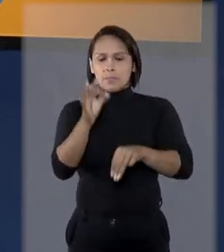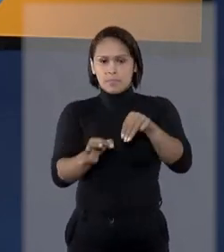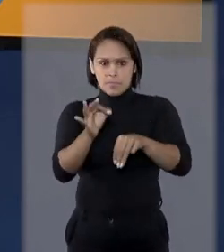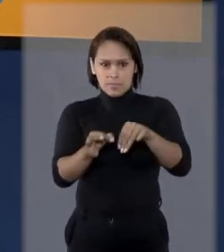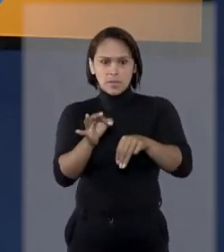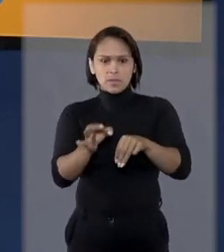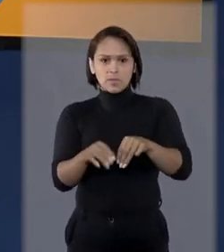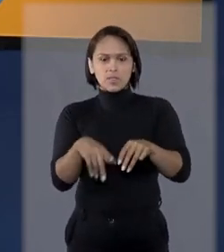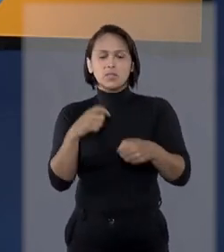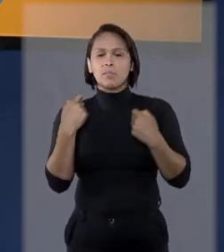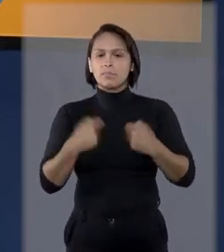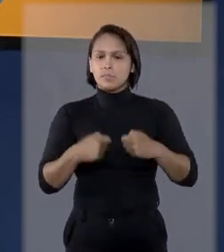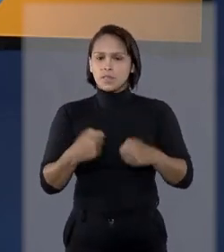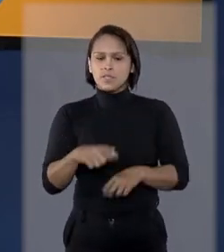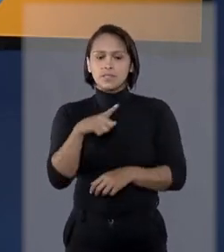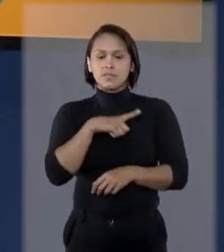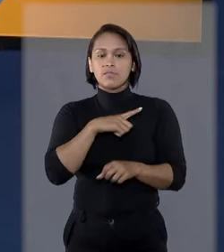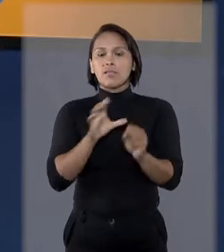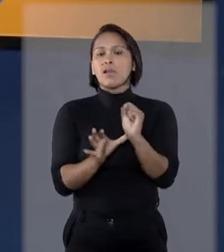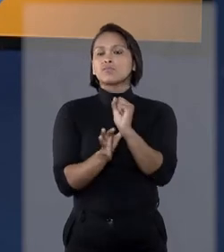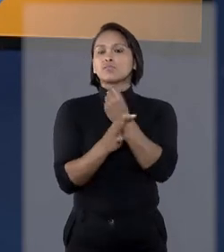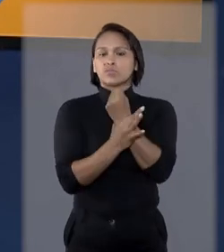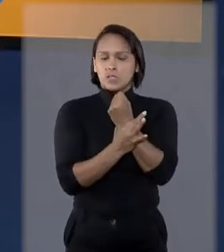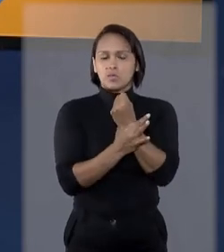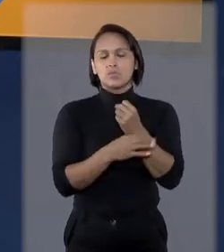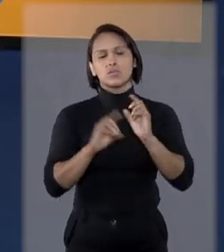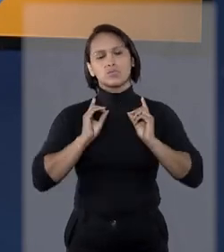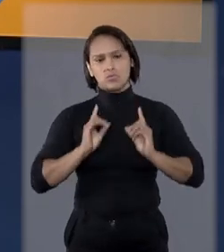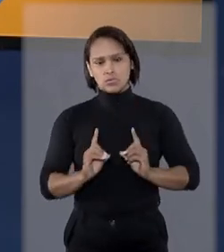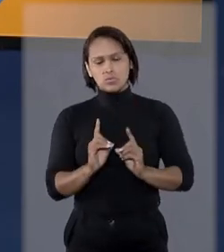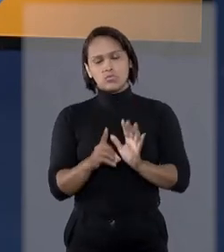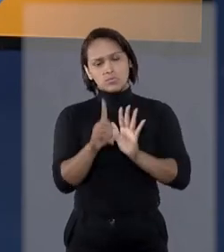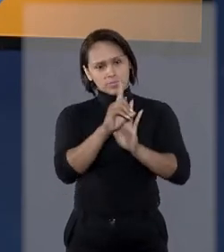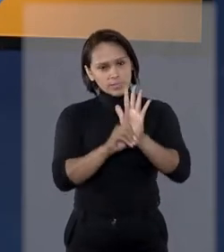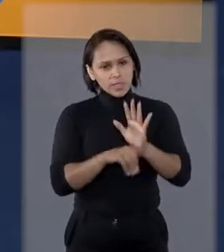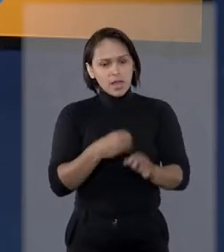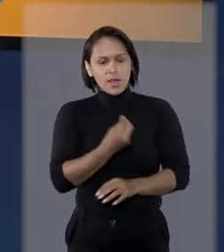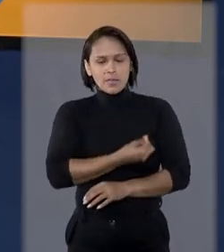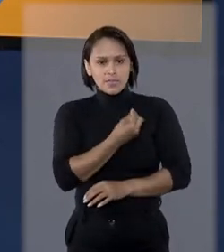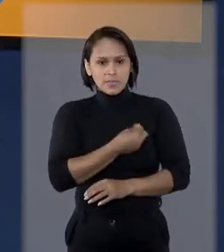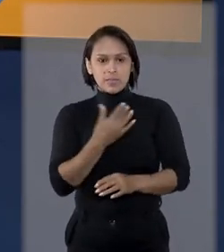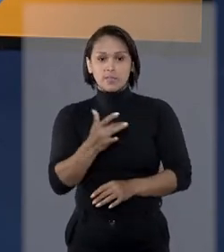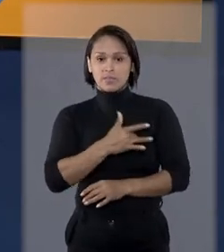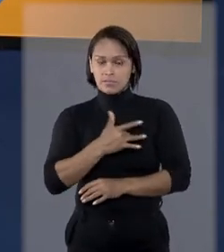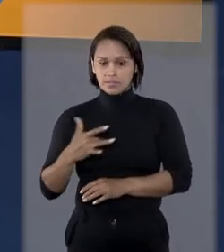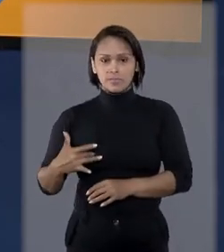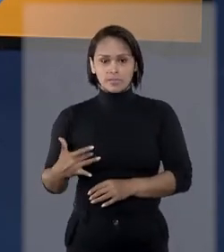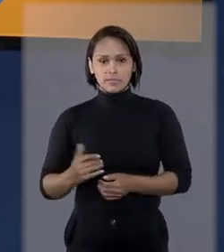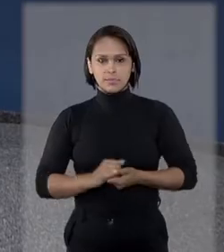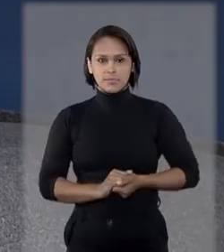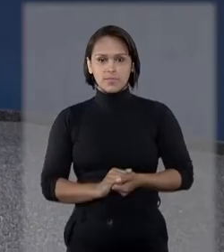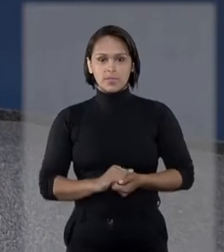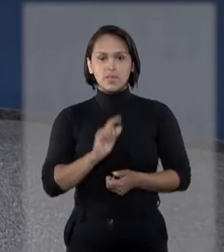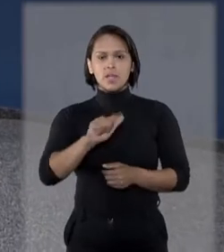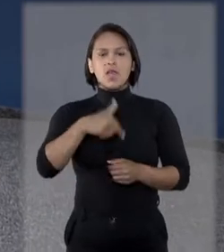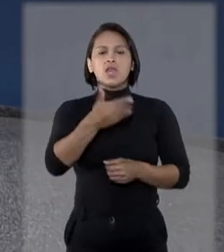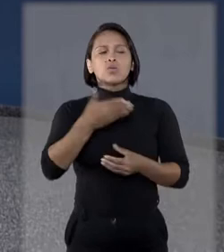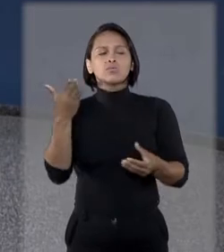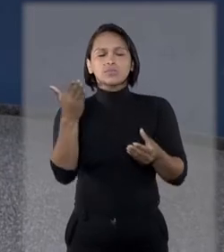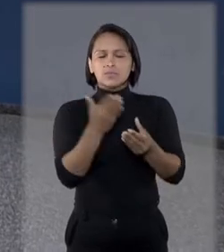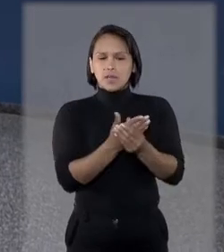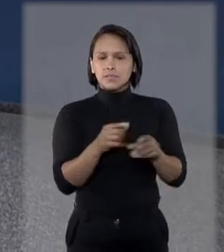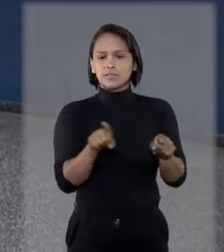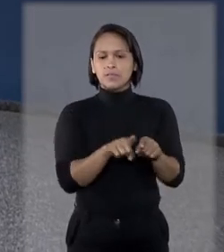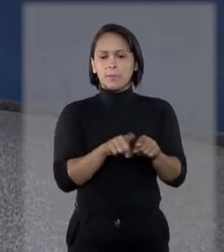interesse público exige medidas que assegurem os direitos fundamentais à vida e à saúde. Em outro